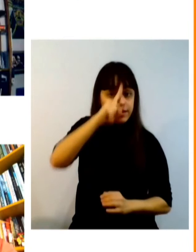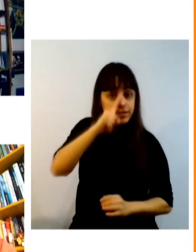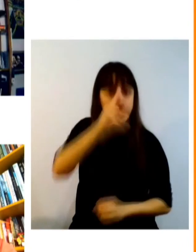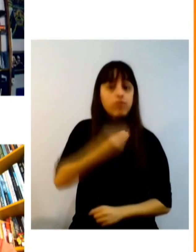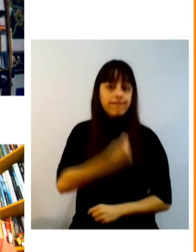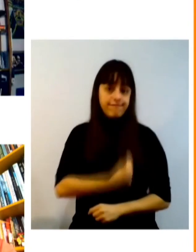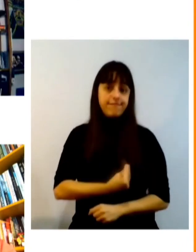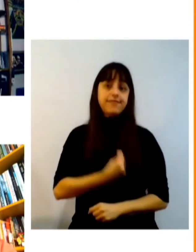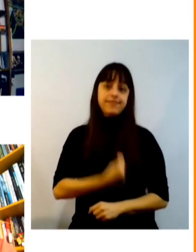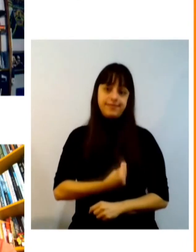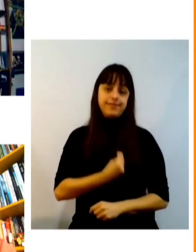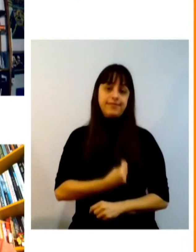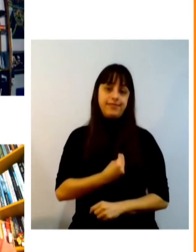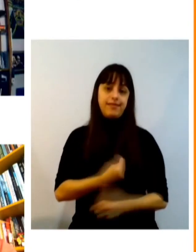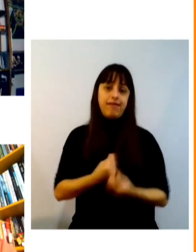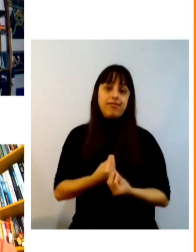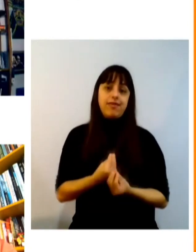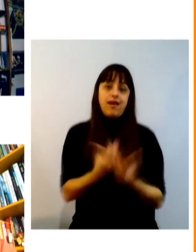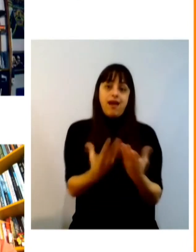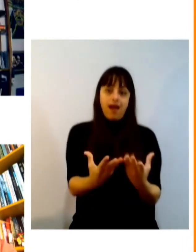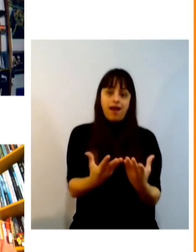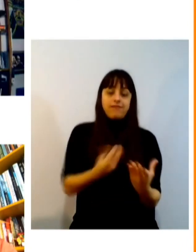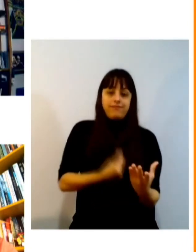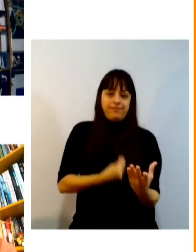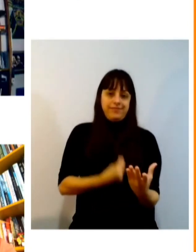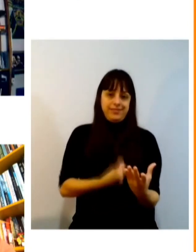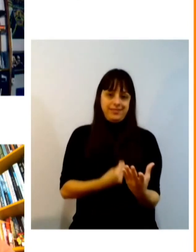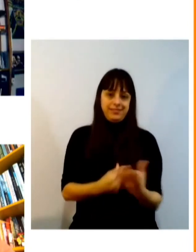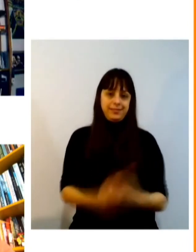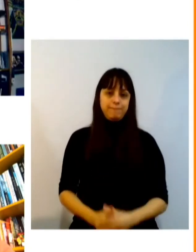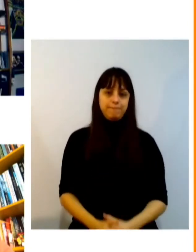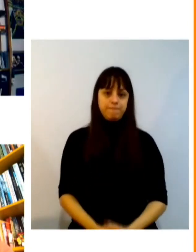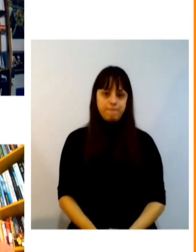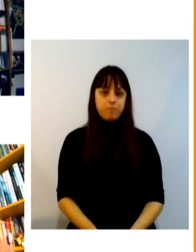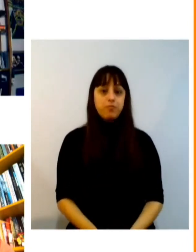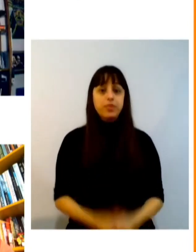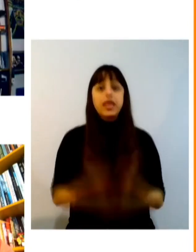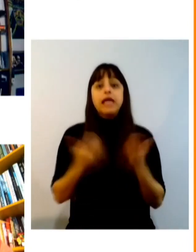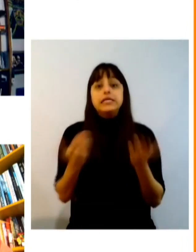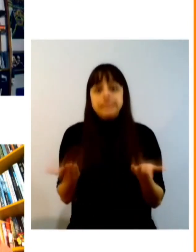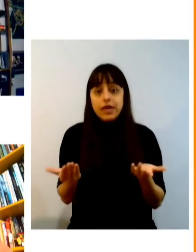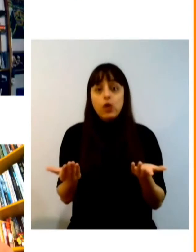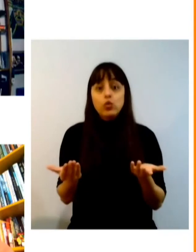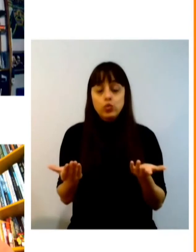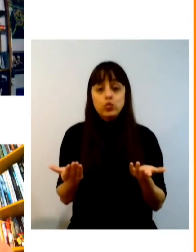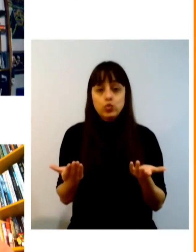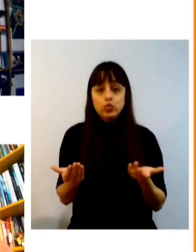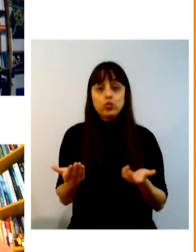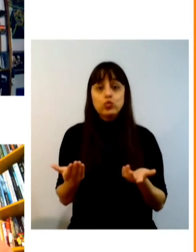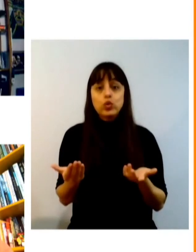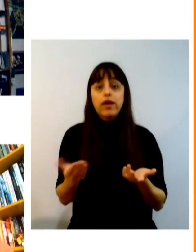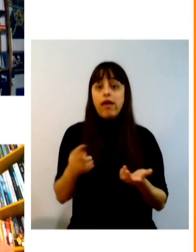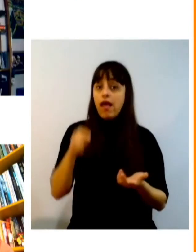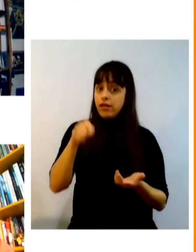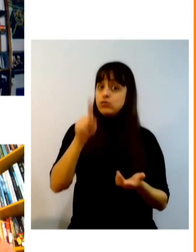e você também tem que estar disposto a expor a sua própria vida então é uma